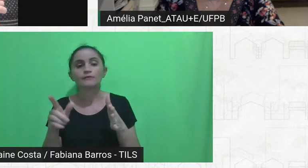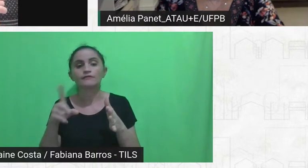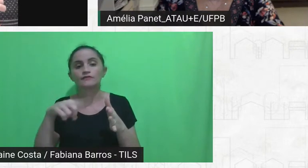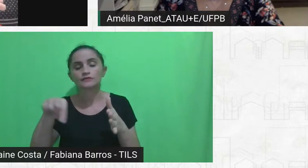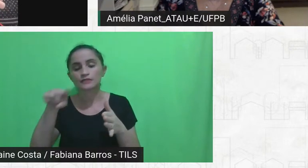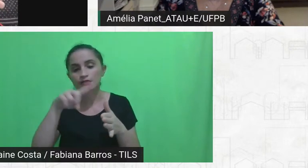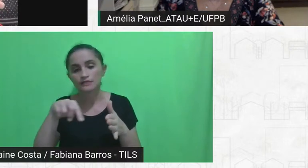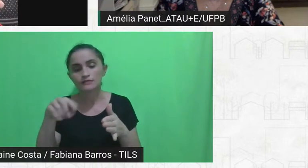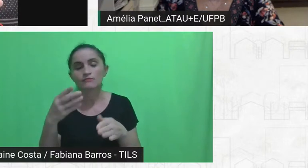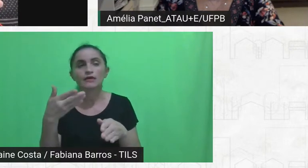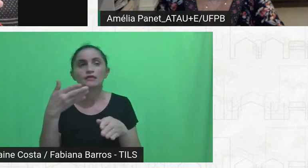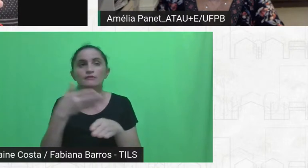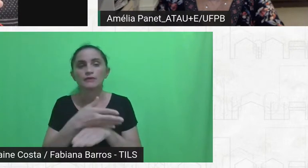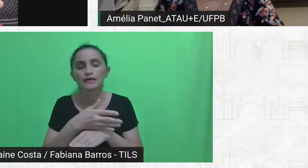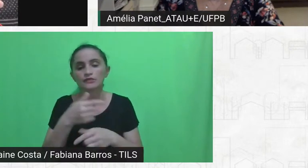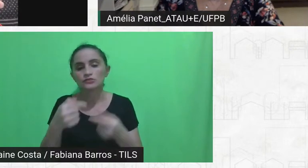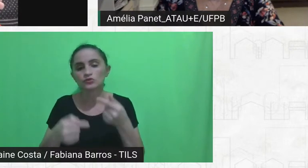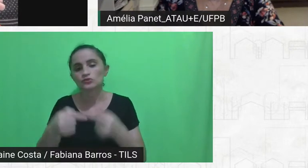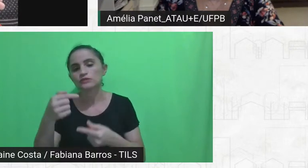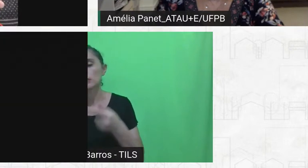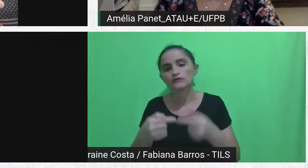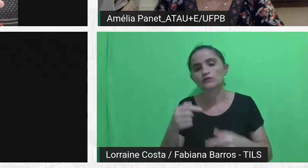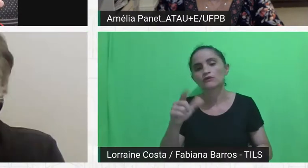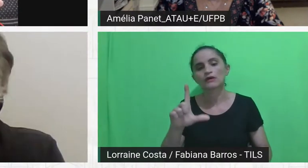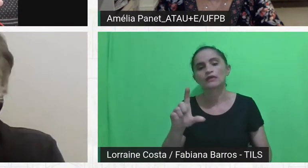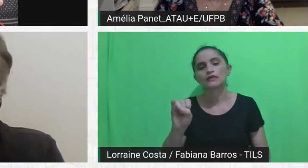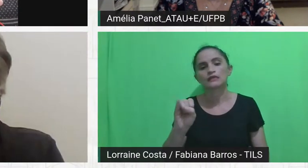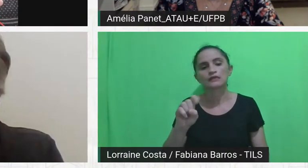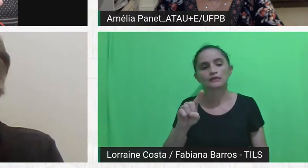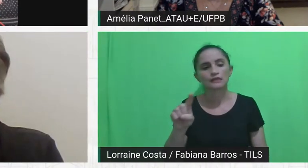colaborando, a Lisa, ela apresenta uma,